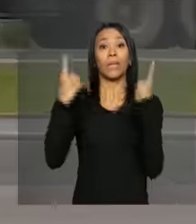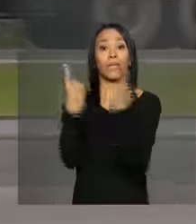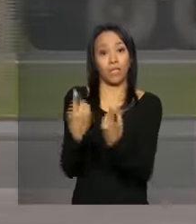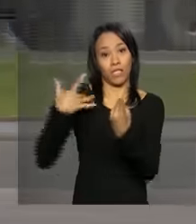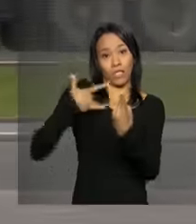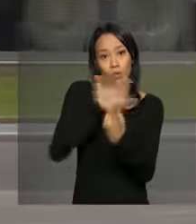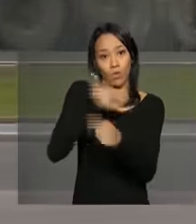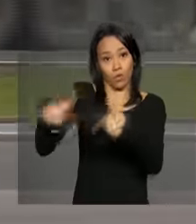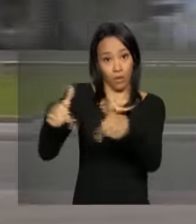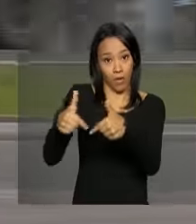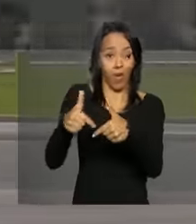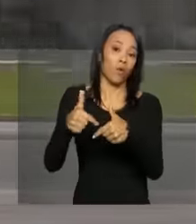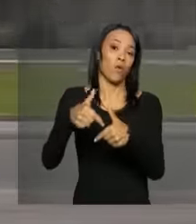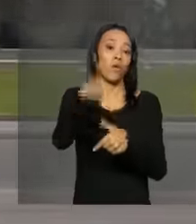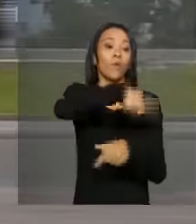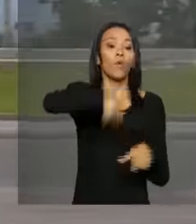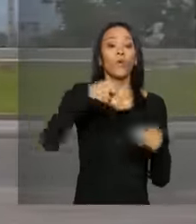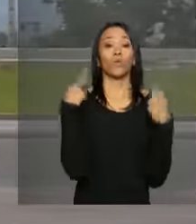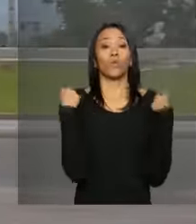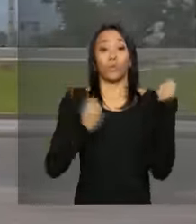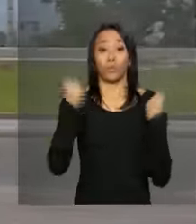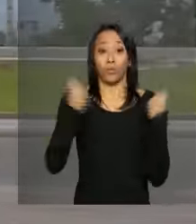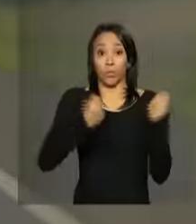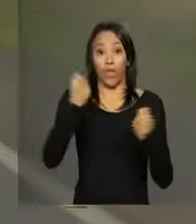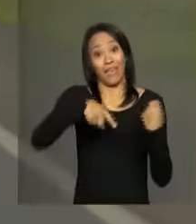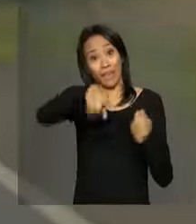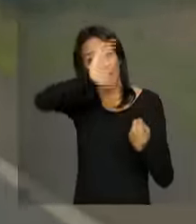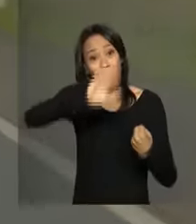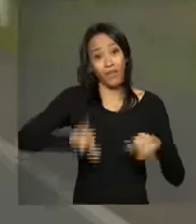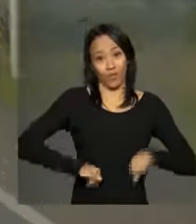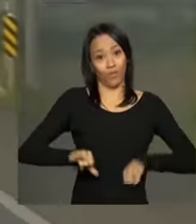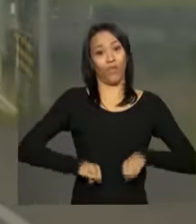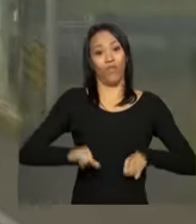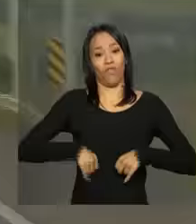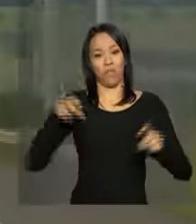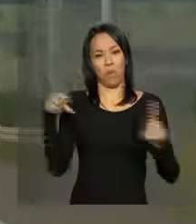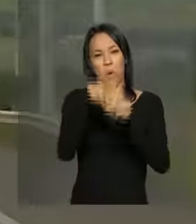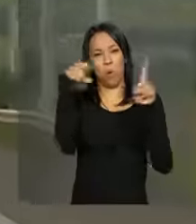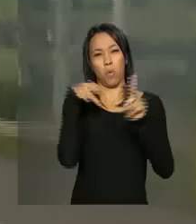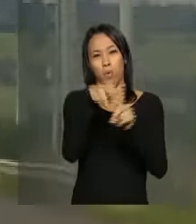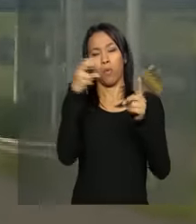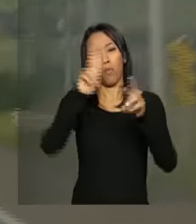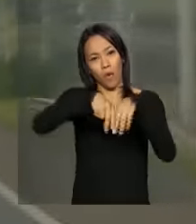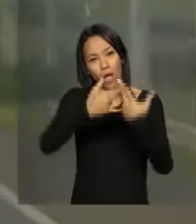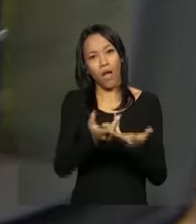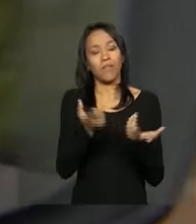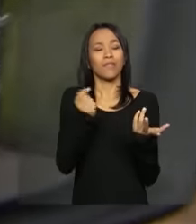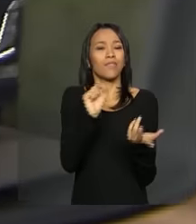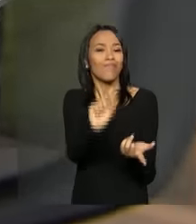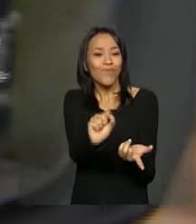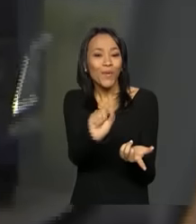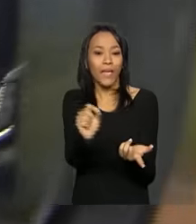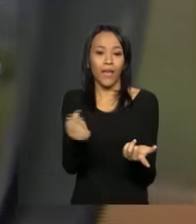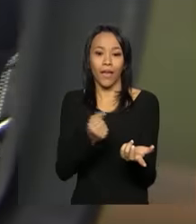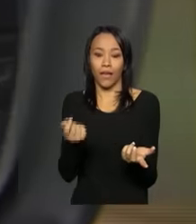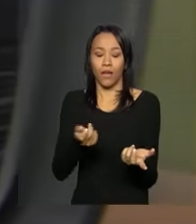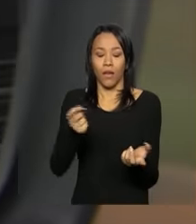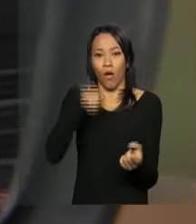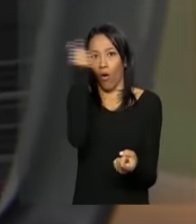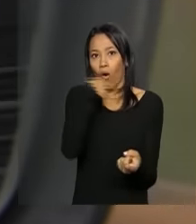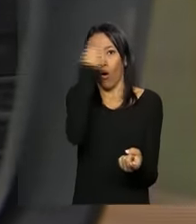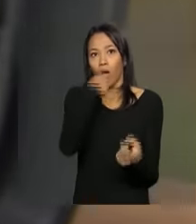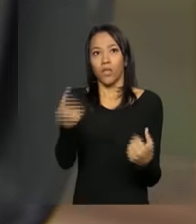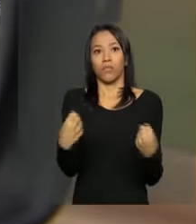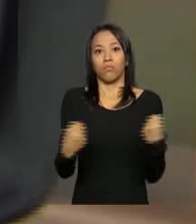Trabalho, os motoristas de caminhão são os que mais sofrem acidentes fatais de trabalho, por causa de situações como excesso de jornada